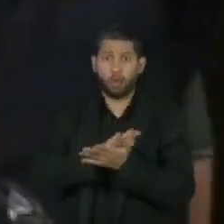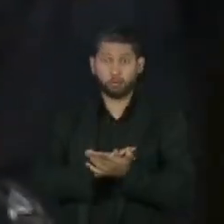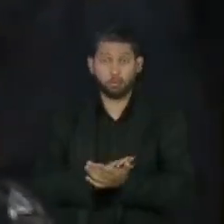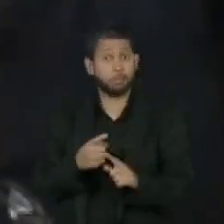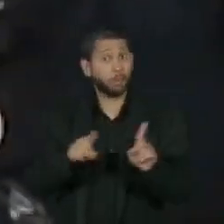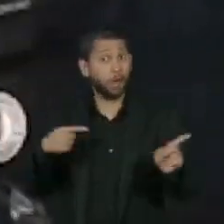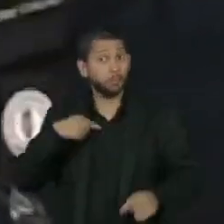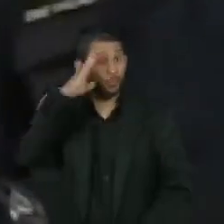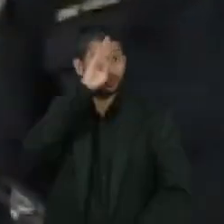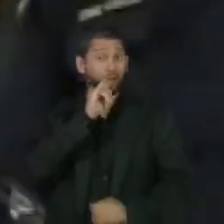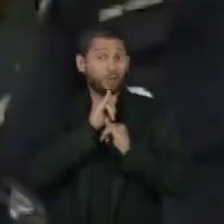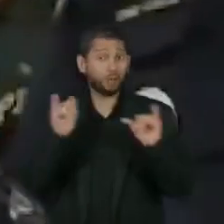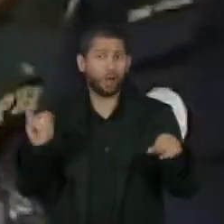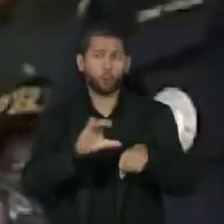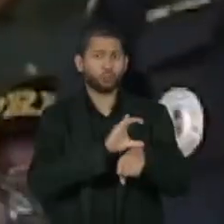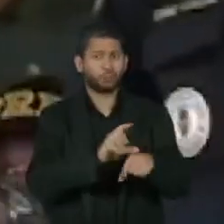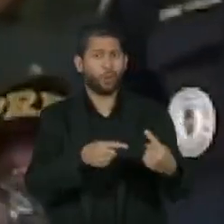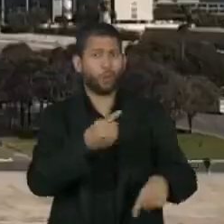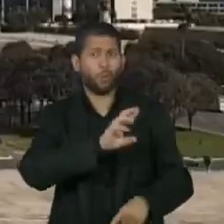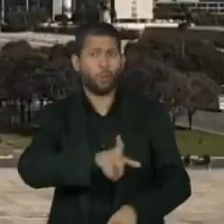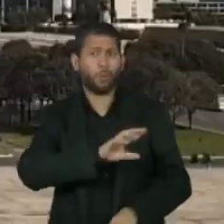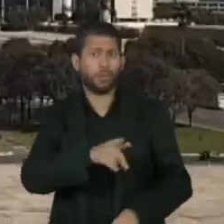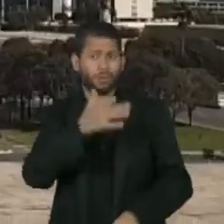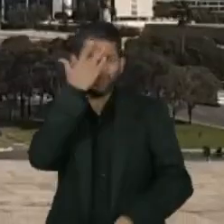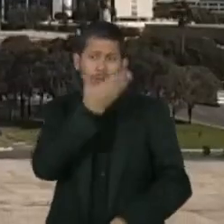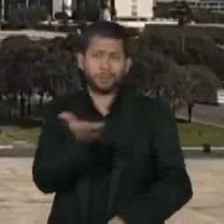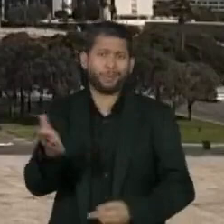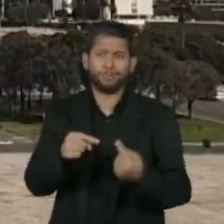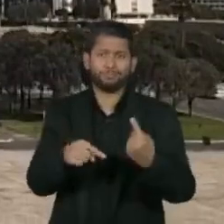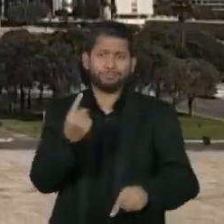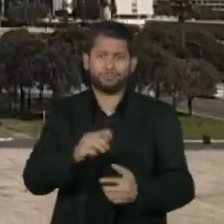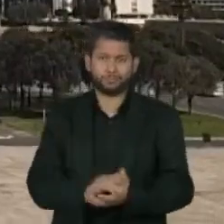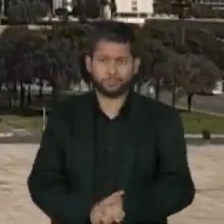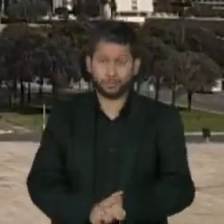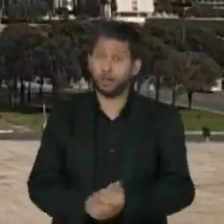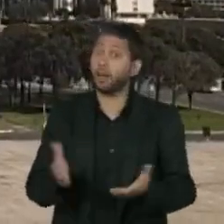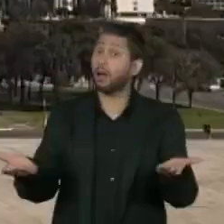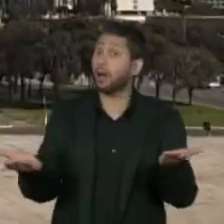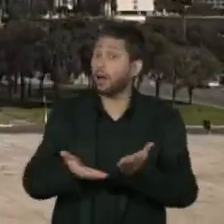inconstitucional e contraria o interesse público. O Congresso tem 30 dias para analisar a decisão.